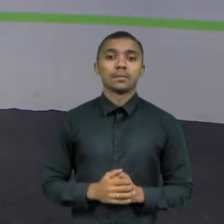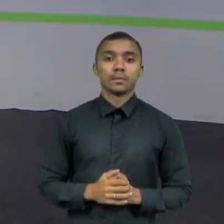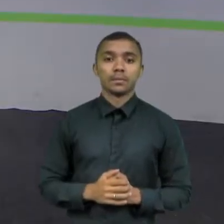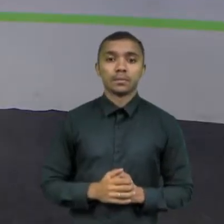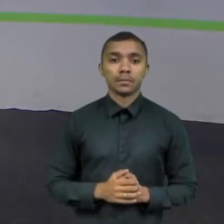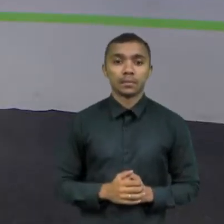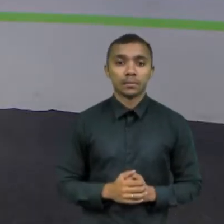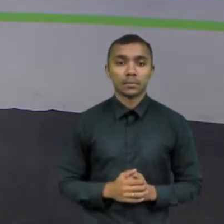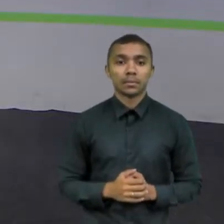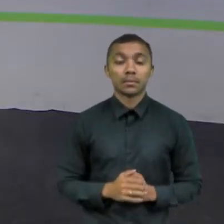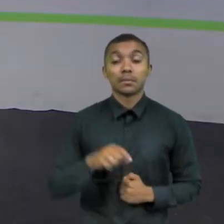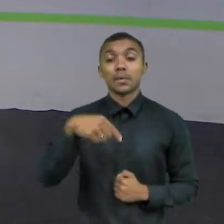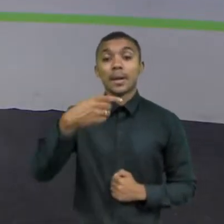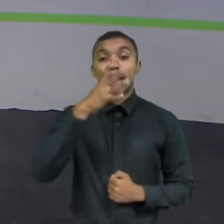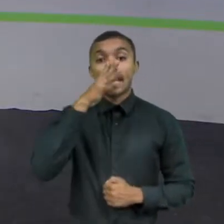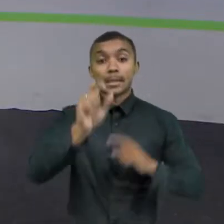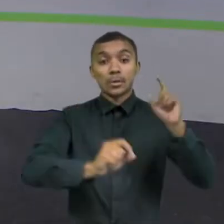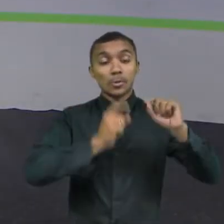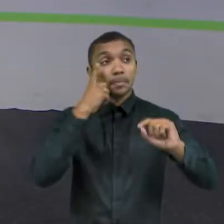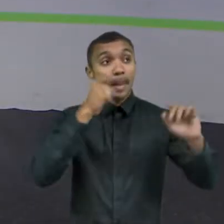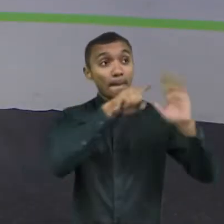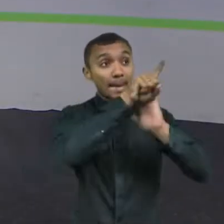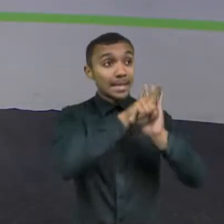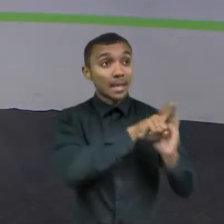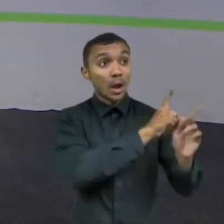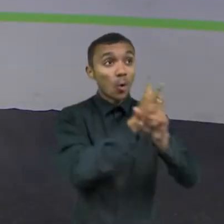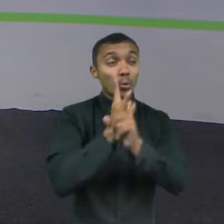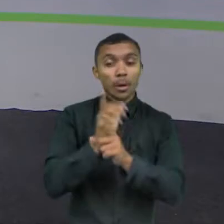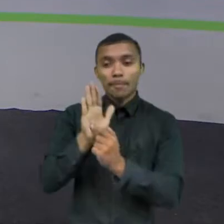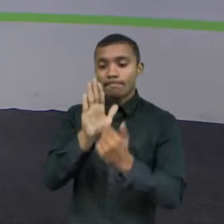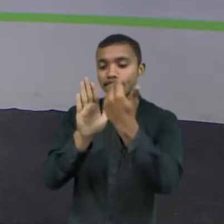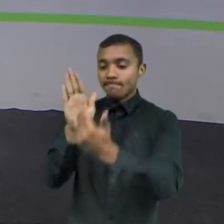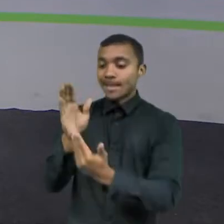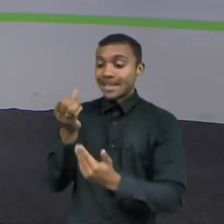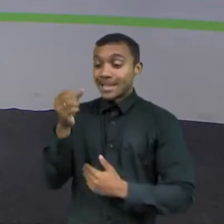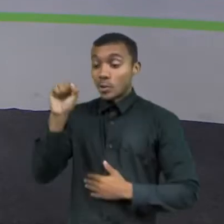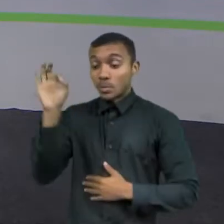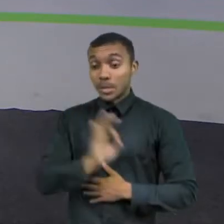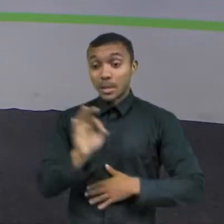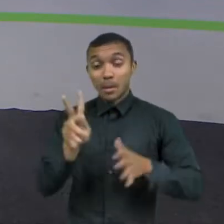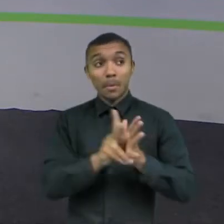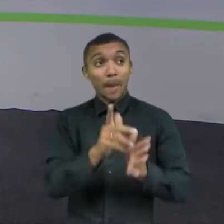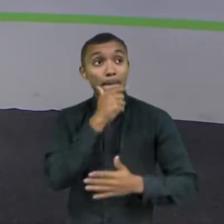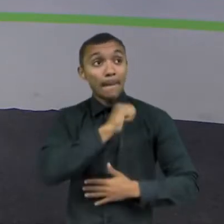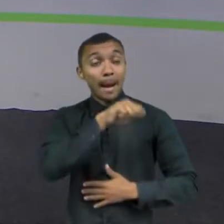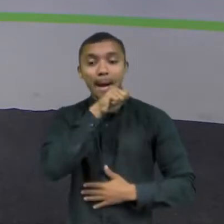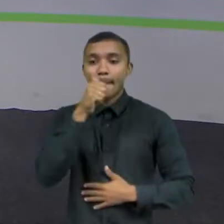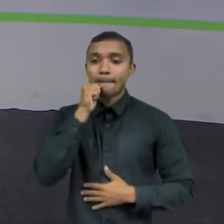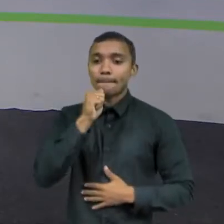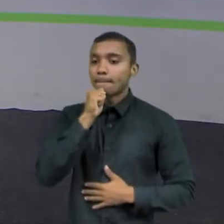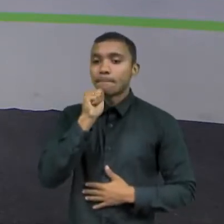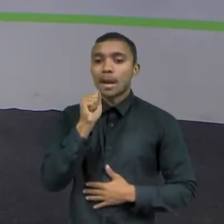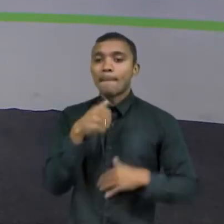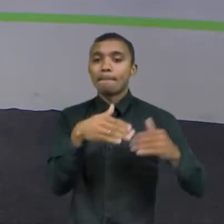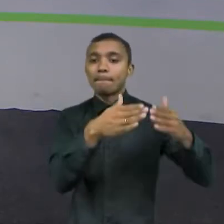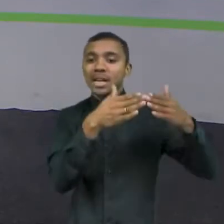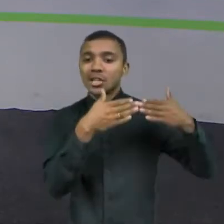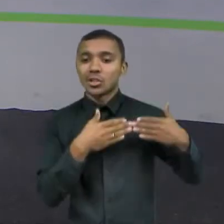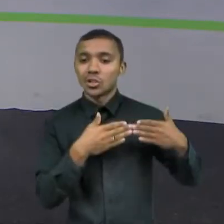Veja a seguir, pesquisa mostra que 68% dos pais não dão entrada na licença